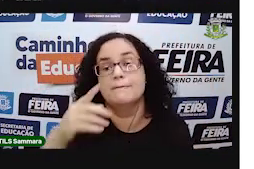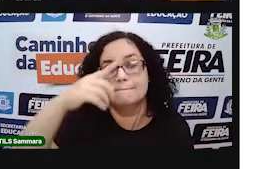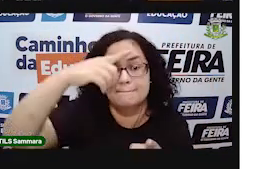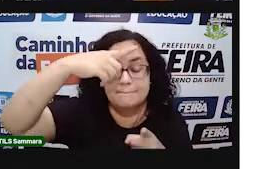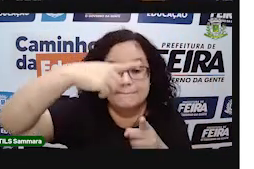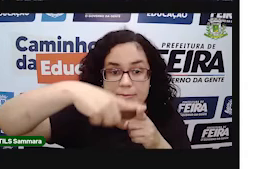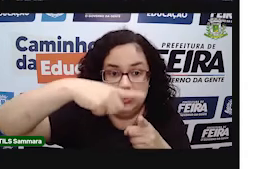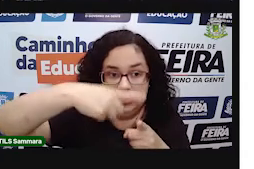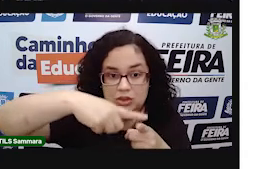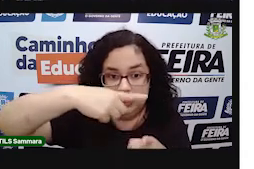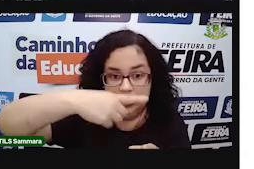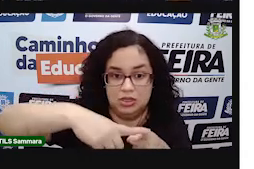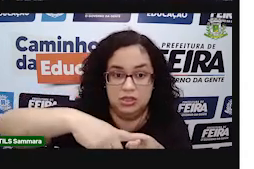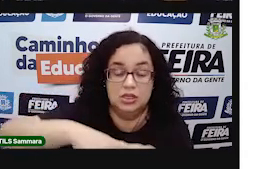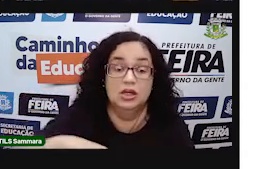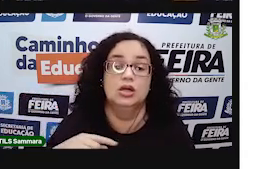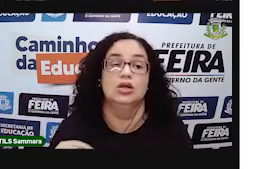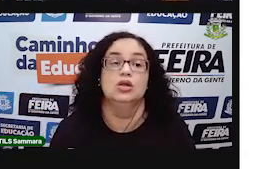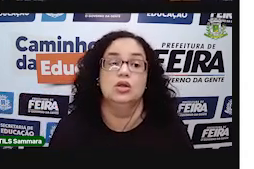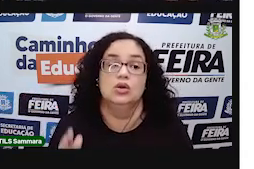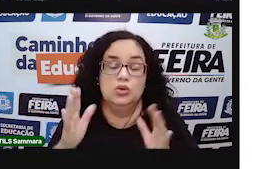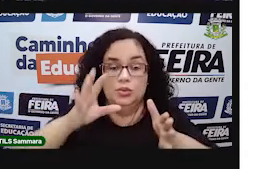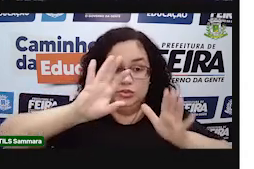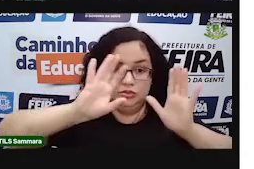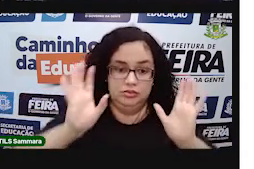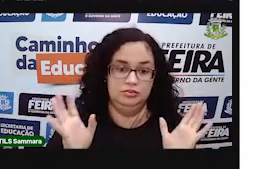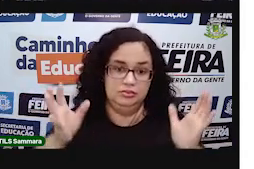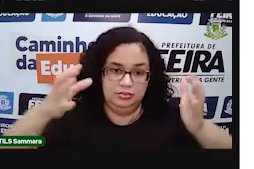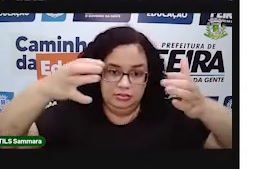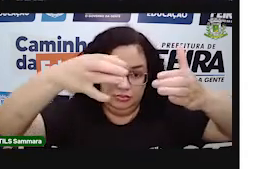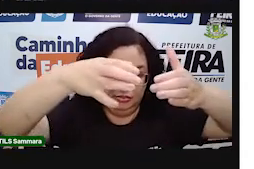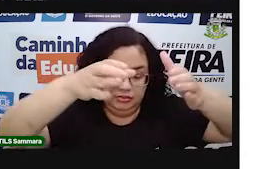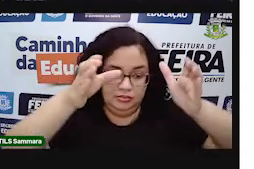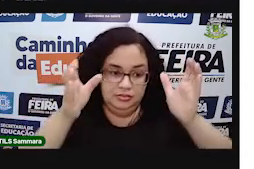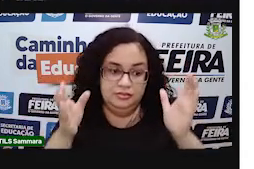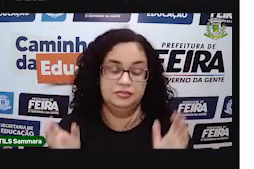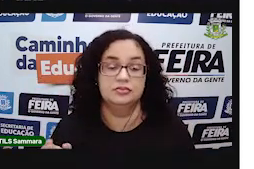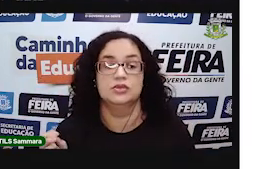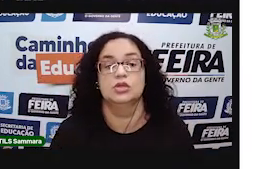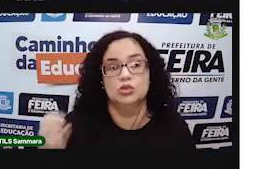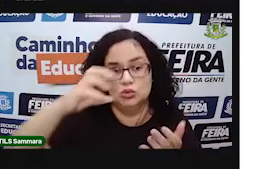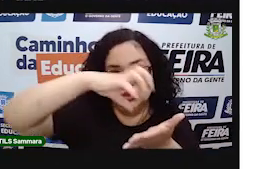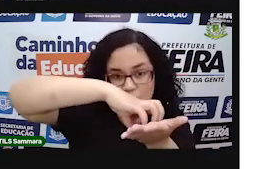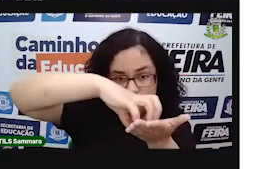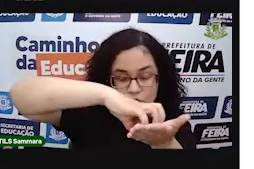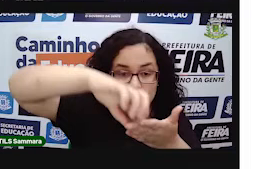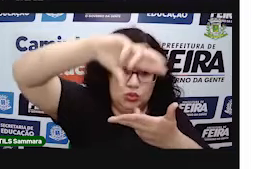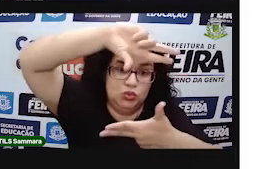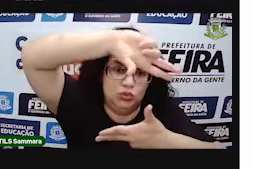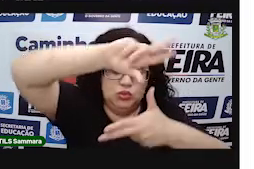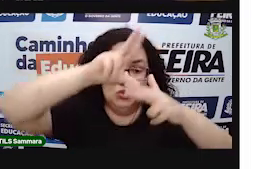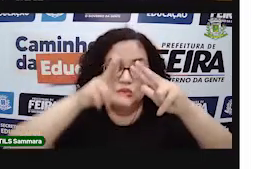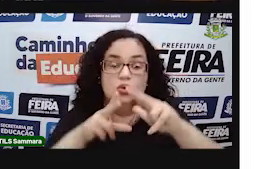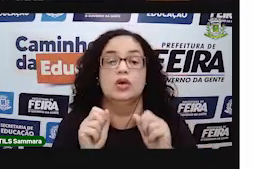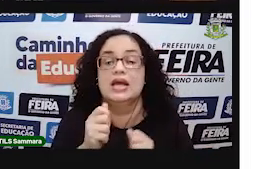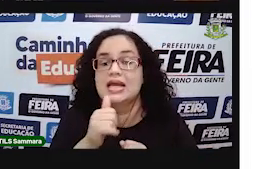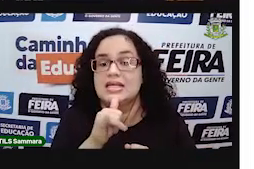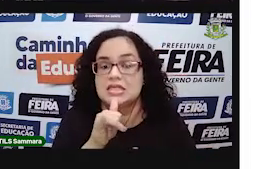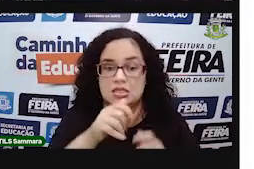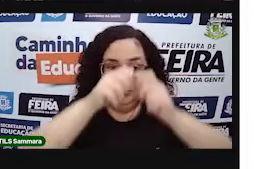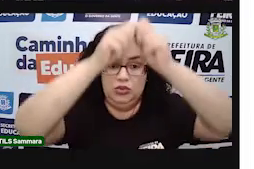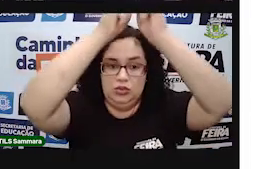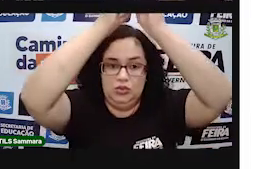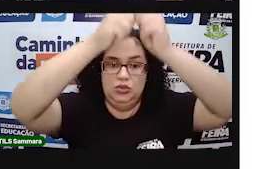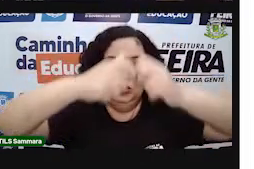vai existir pelo menos uma parte arredondada no sólido geométrico. Então, por exemplo, o cone,